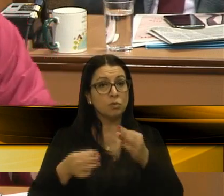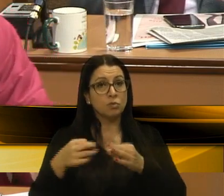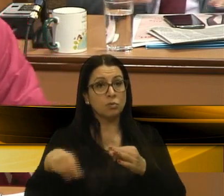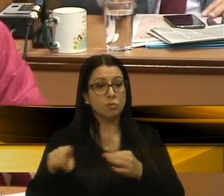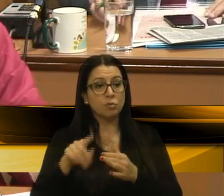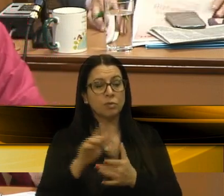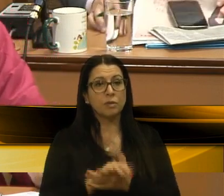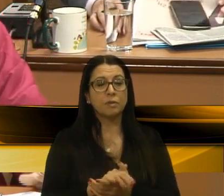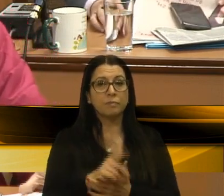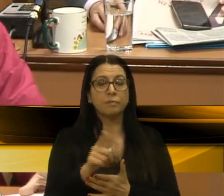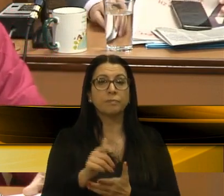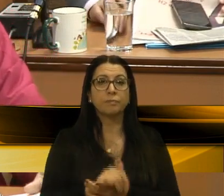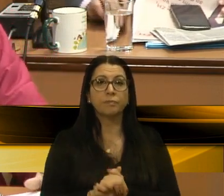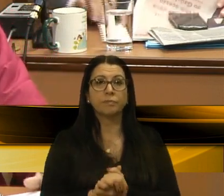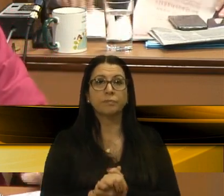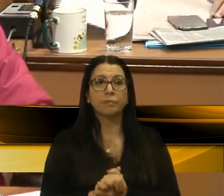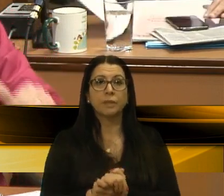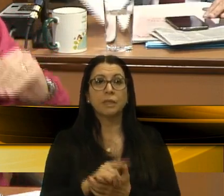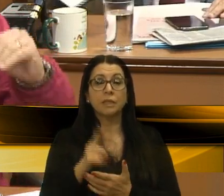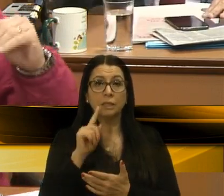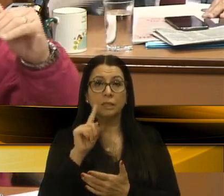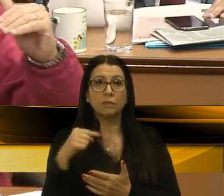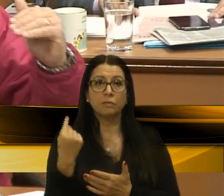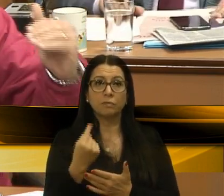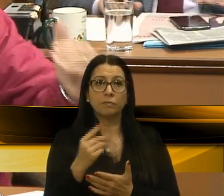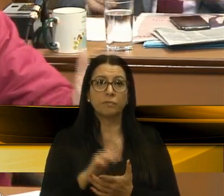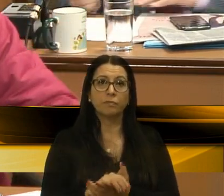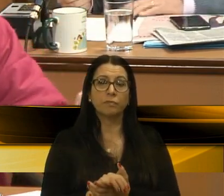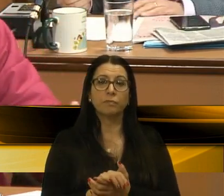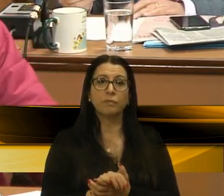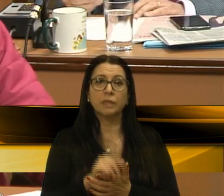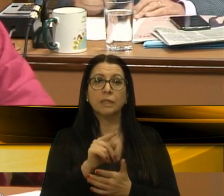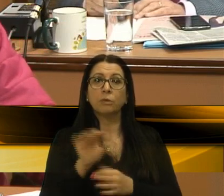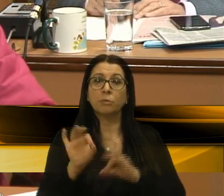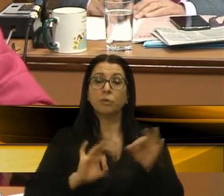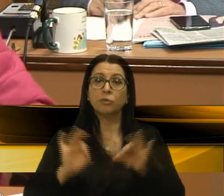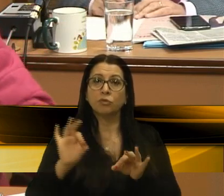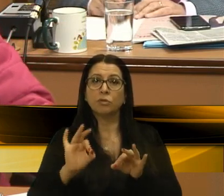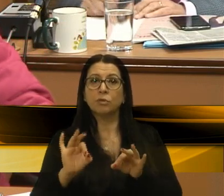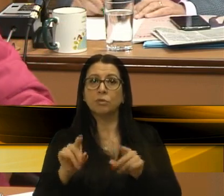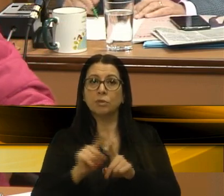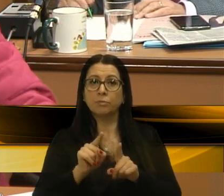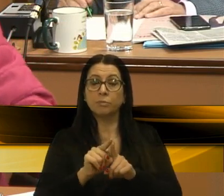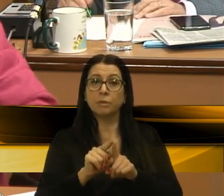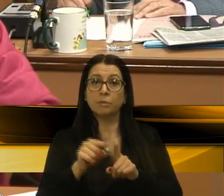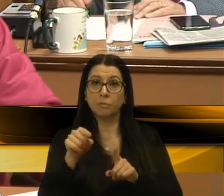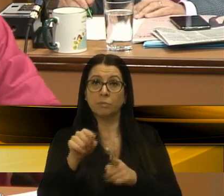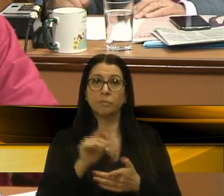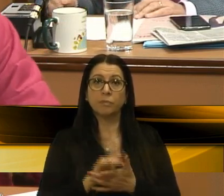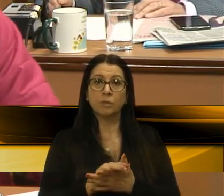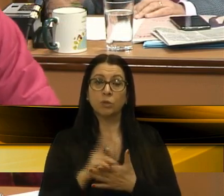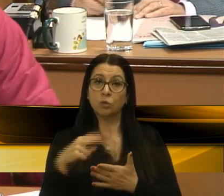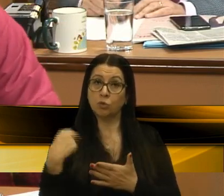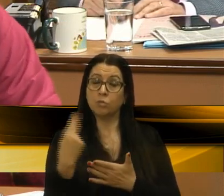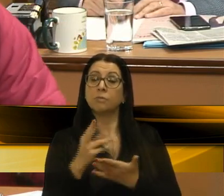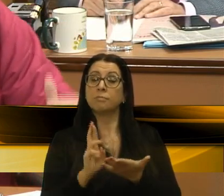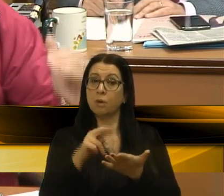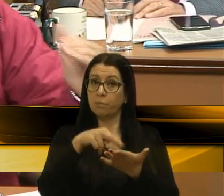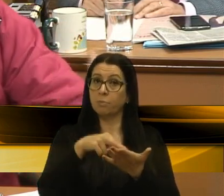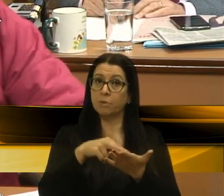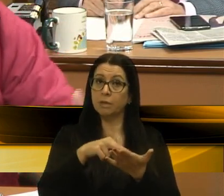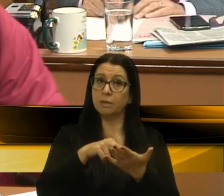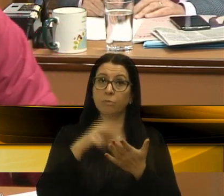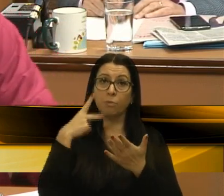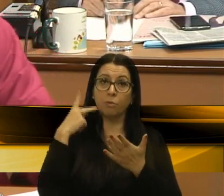profissionais na sua atuação. Então, tanto para um trabalho de planejamento, quanto para que nós realmente tenhamos uma